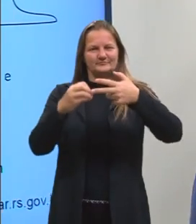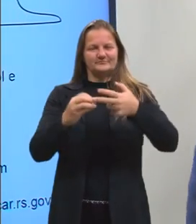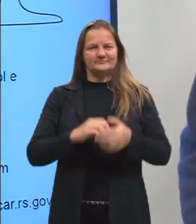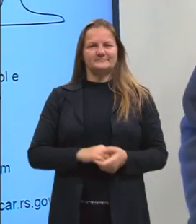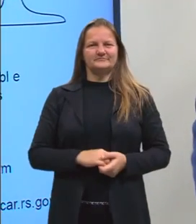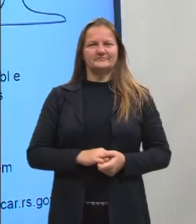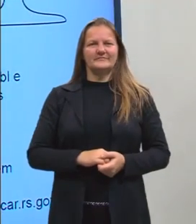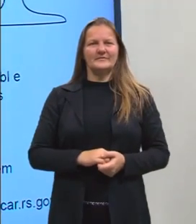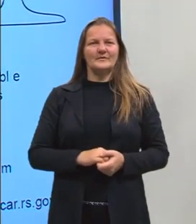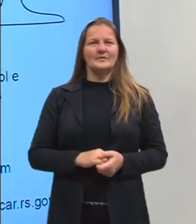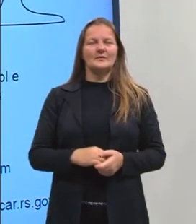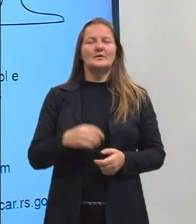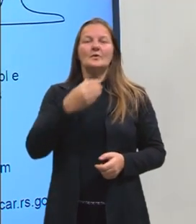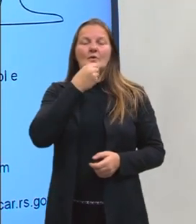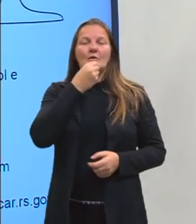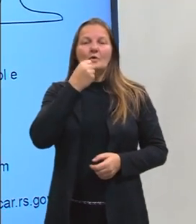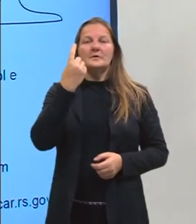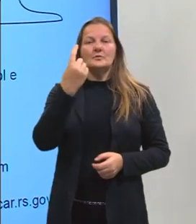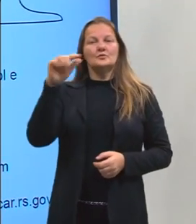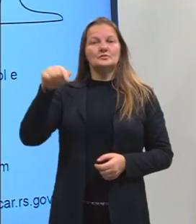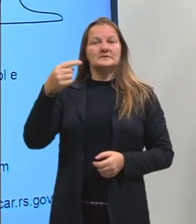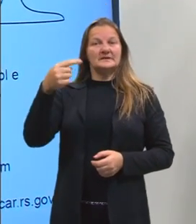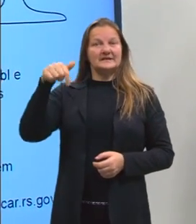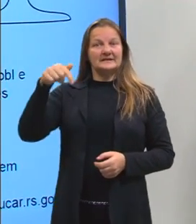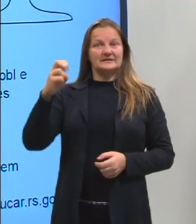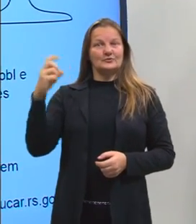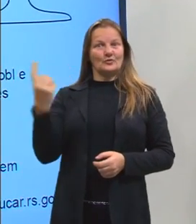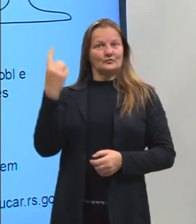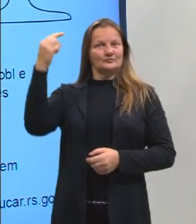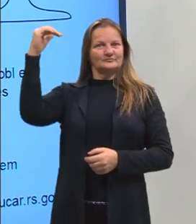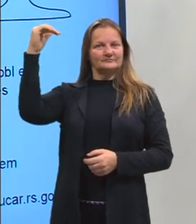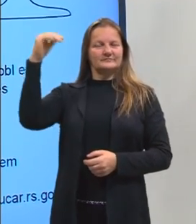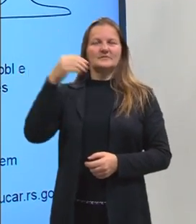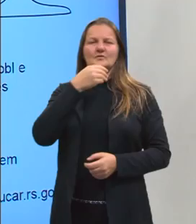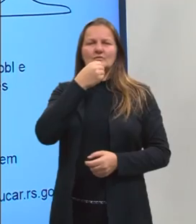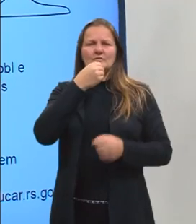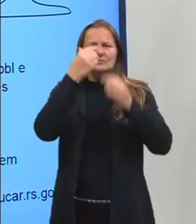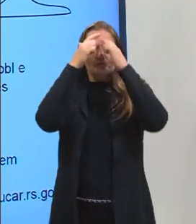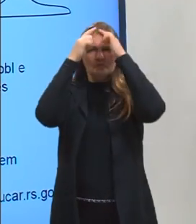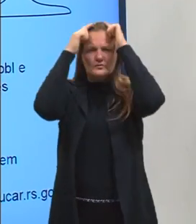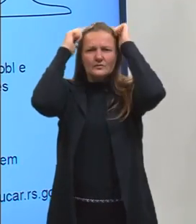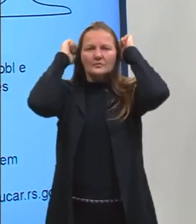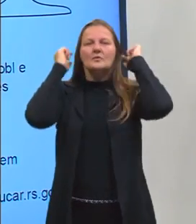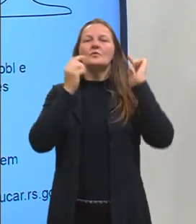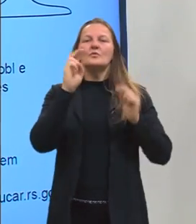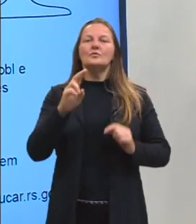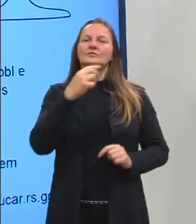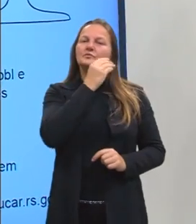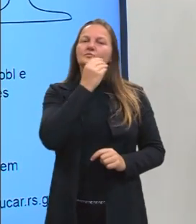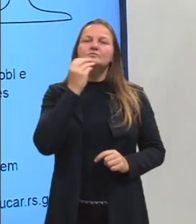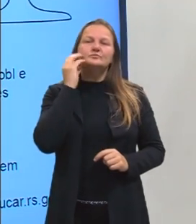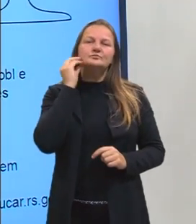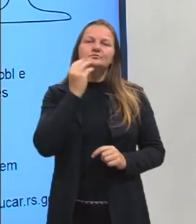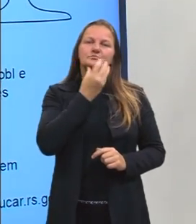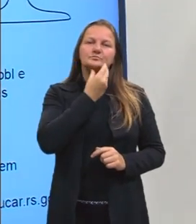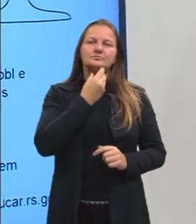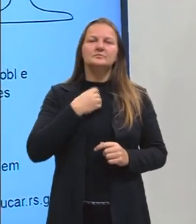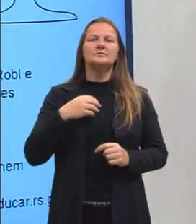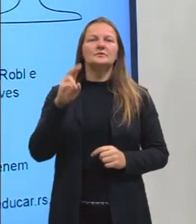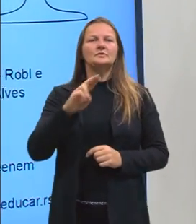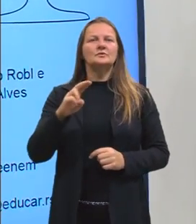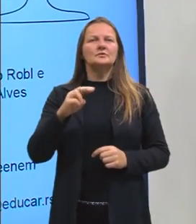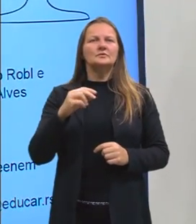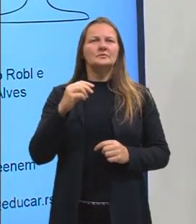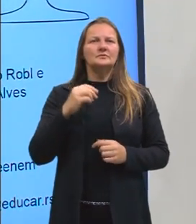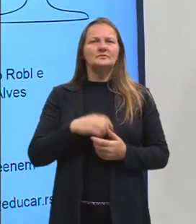pré-Enem. Eu sou um homem de 1,75m, tenho cabelos curtos, uso barba e também, como adereço no